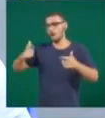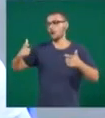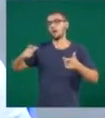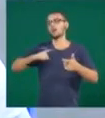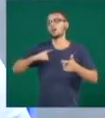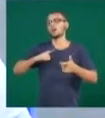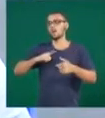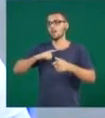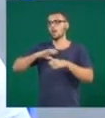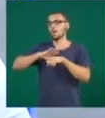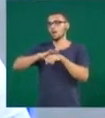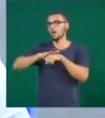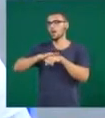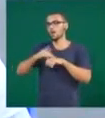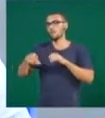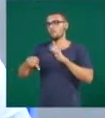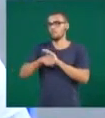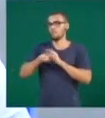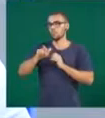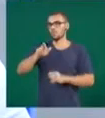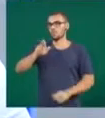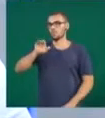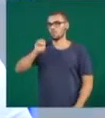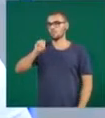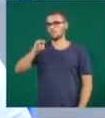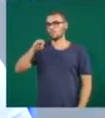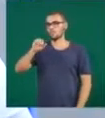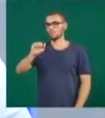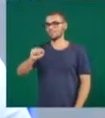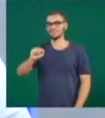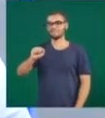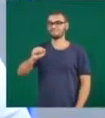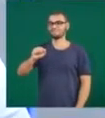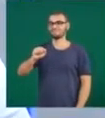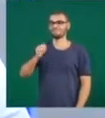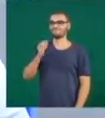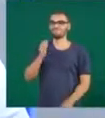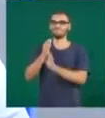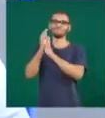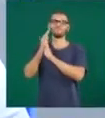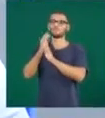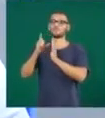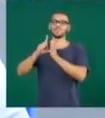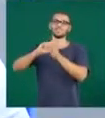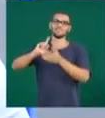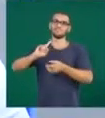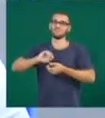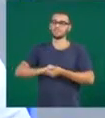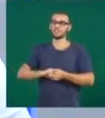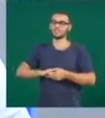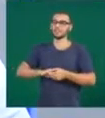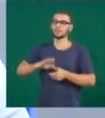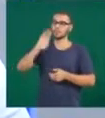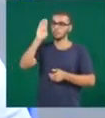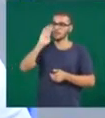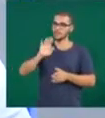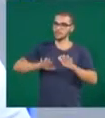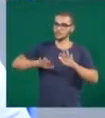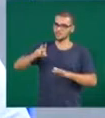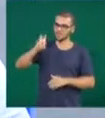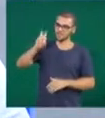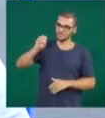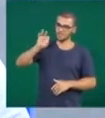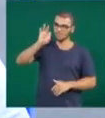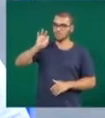a doença e não sabe, fica sem diagnóstico. Hoje, no Brasil, a gente sabe que aproximadamente 50% de quem tem a